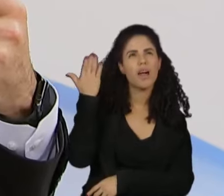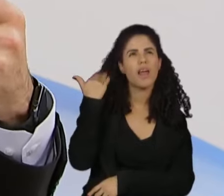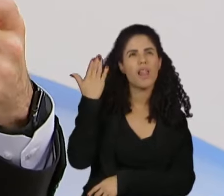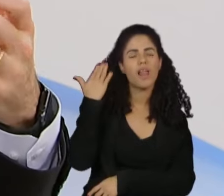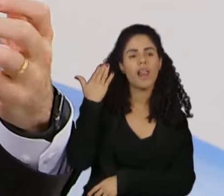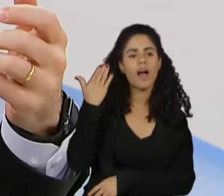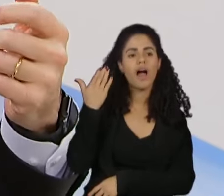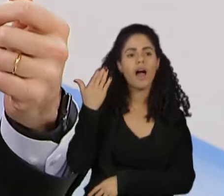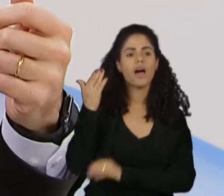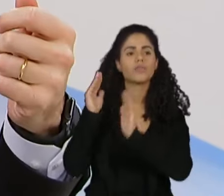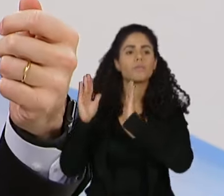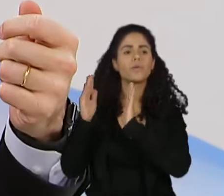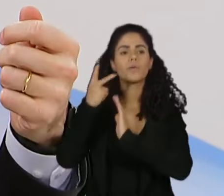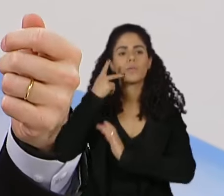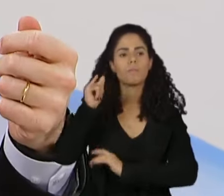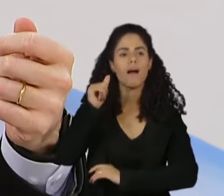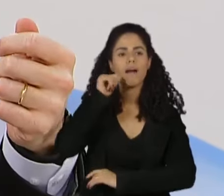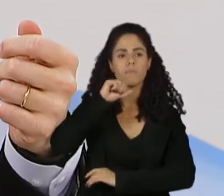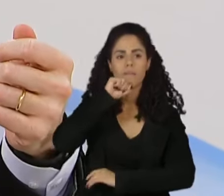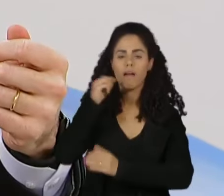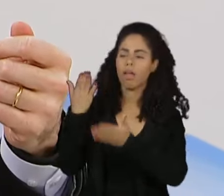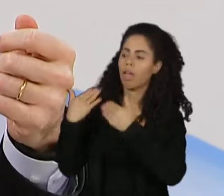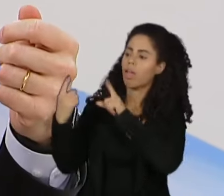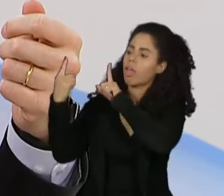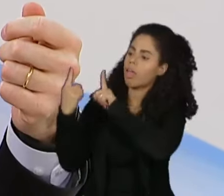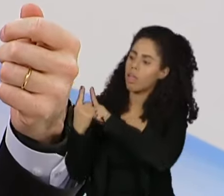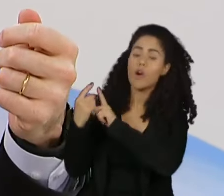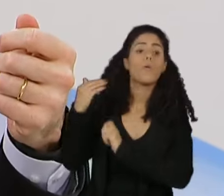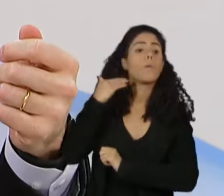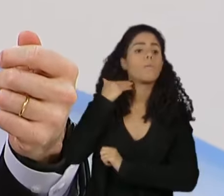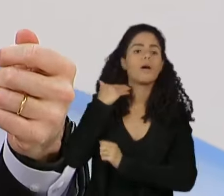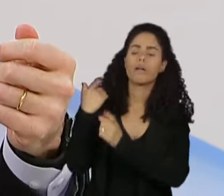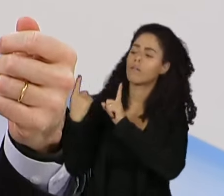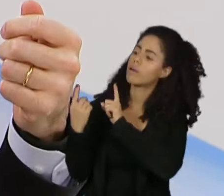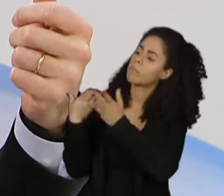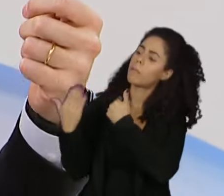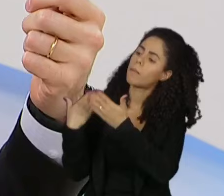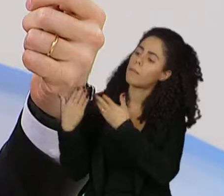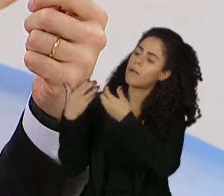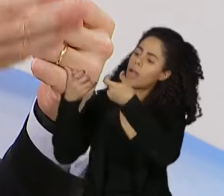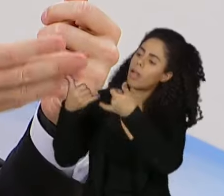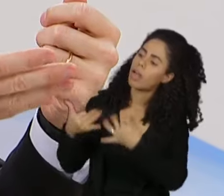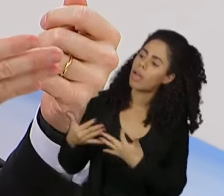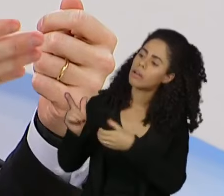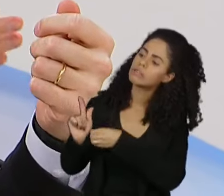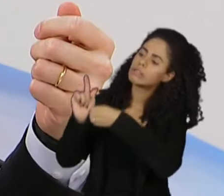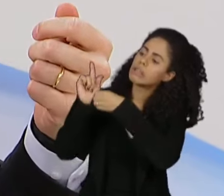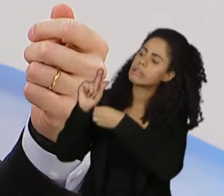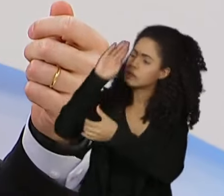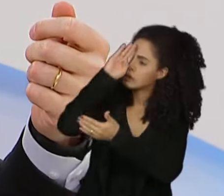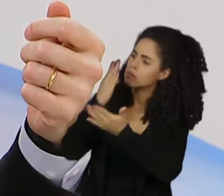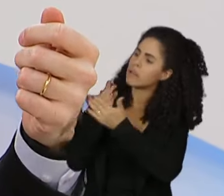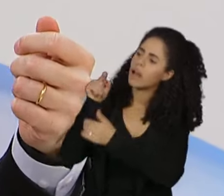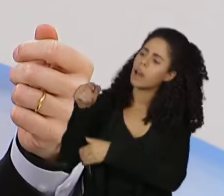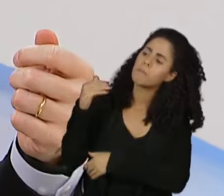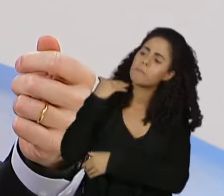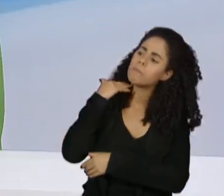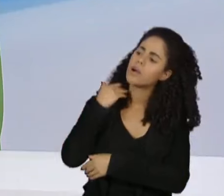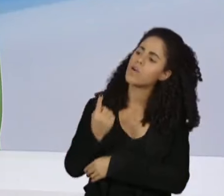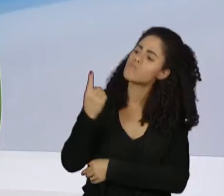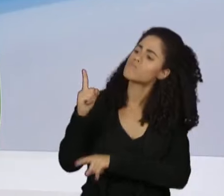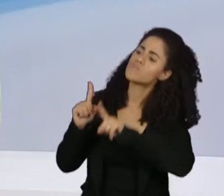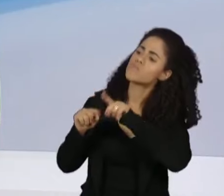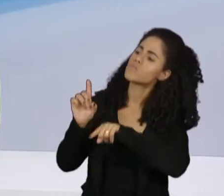pais, eles iam até o banco conversar com o gerente do banco, era muito a confiança no banco, só tinham